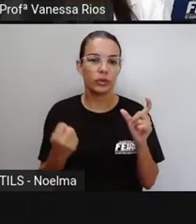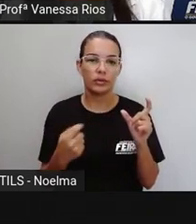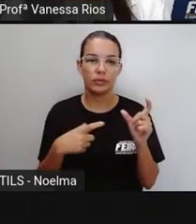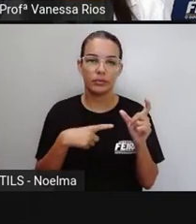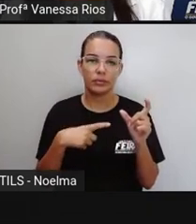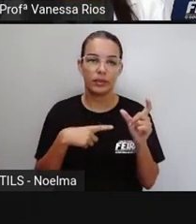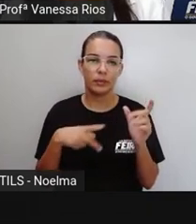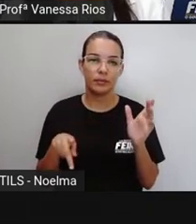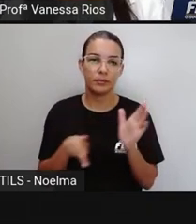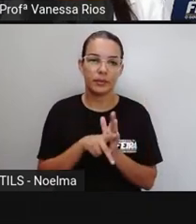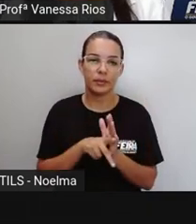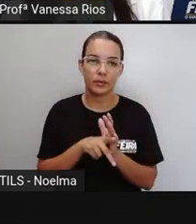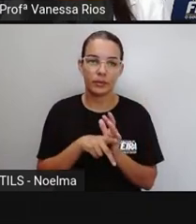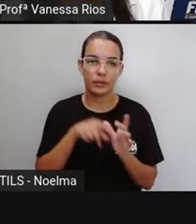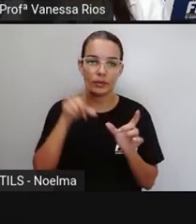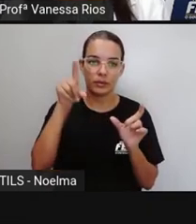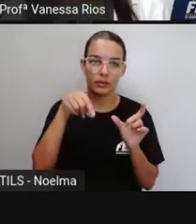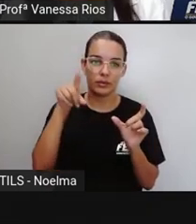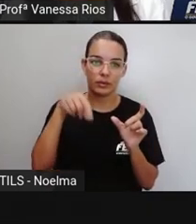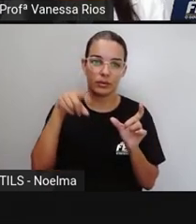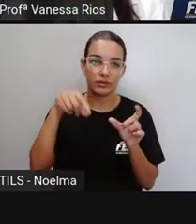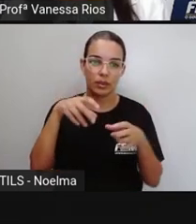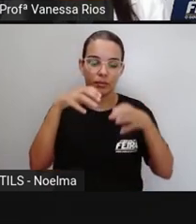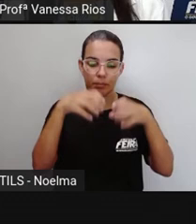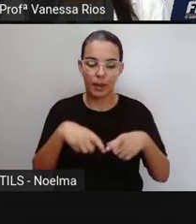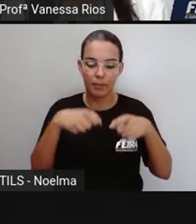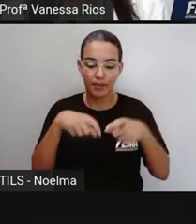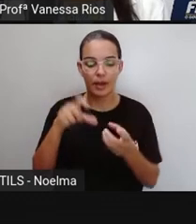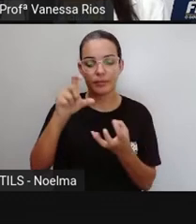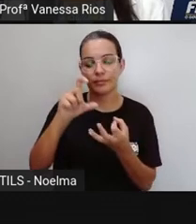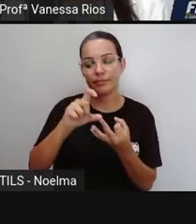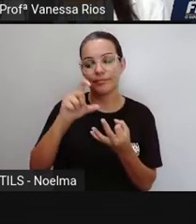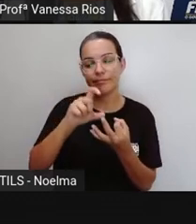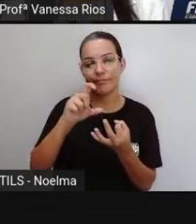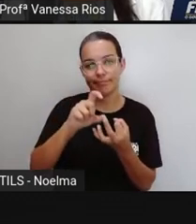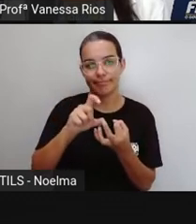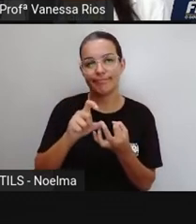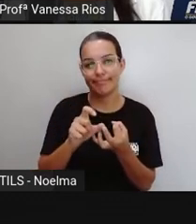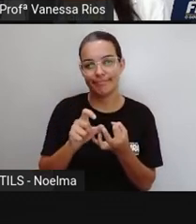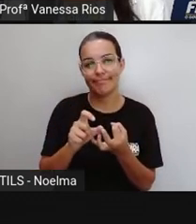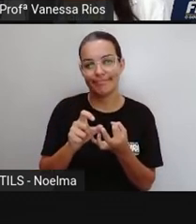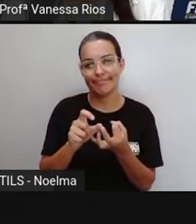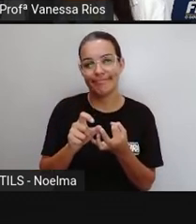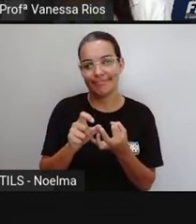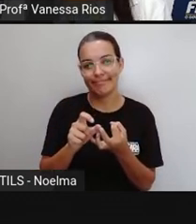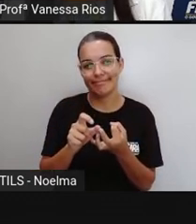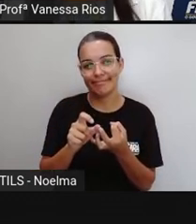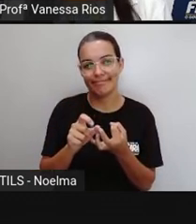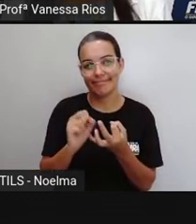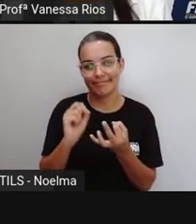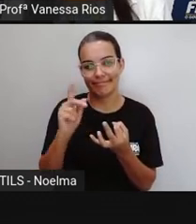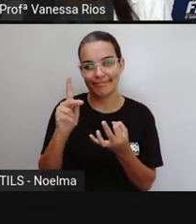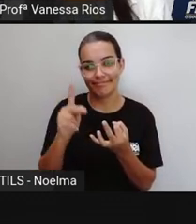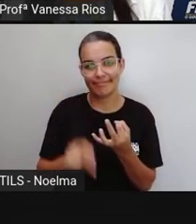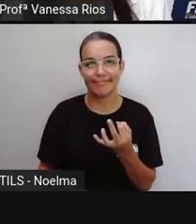elas possuem a sílaba tônica localizada aí como antepenúltima sílaba.